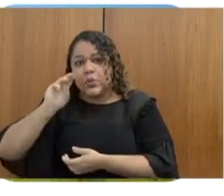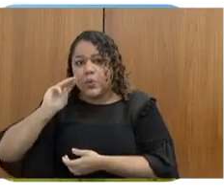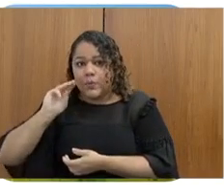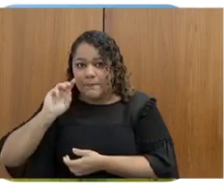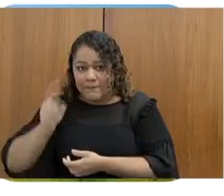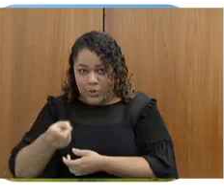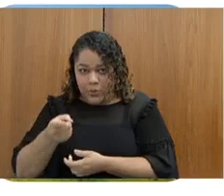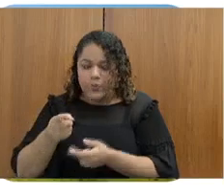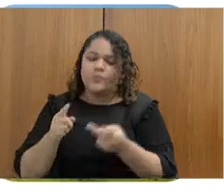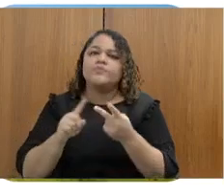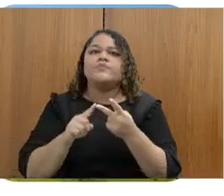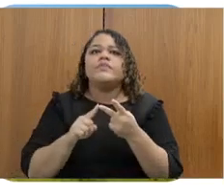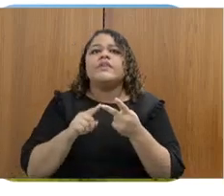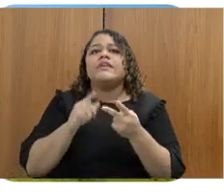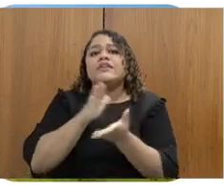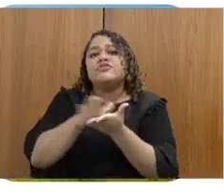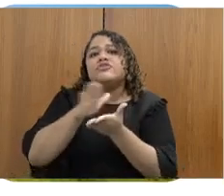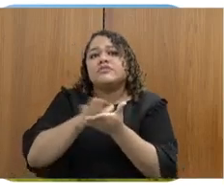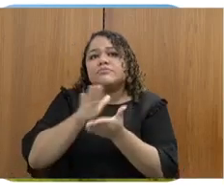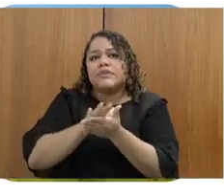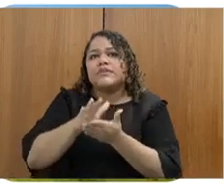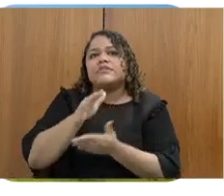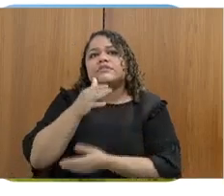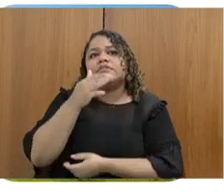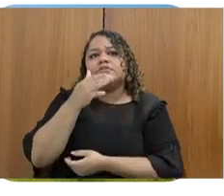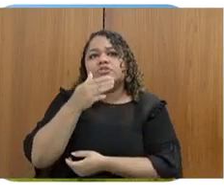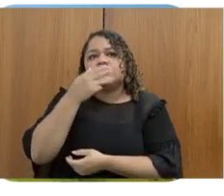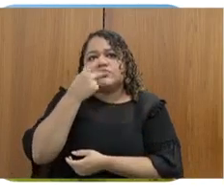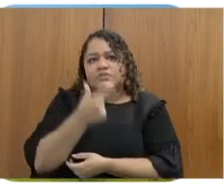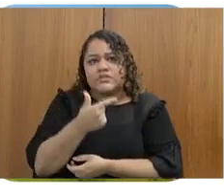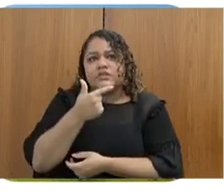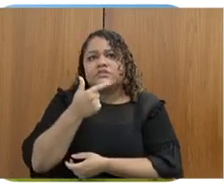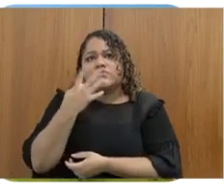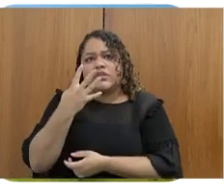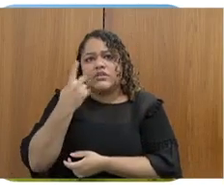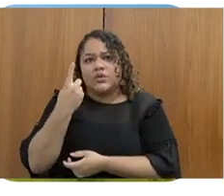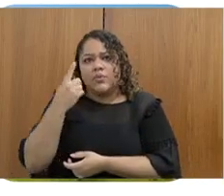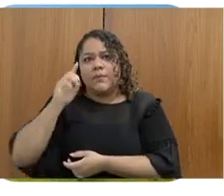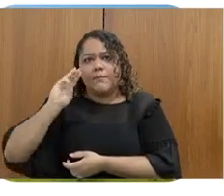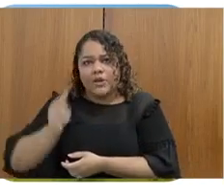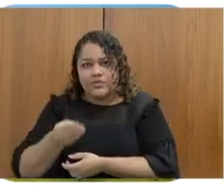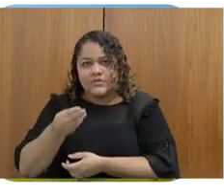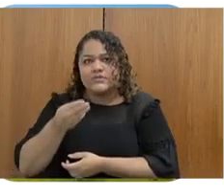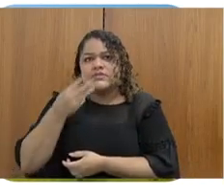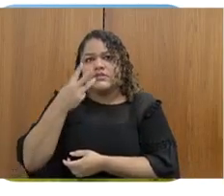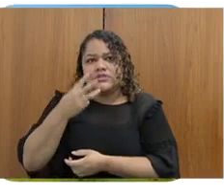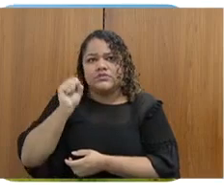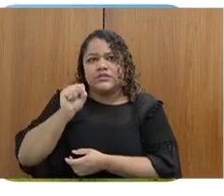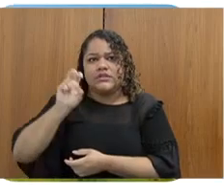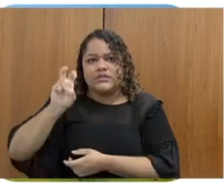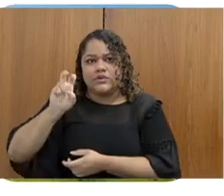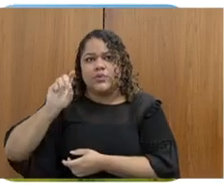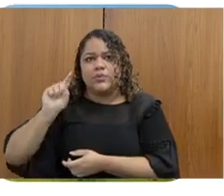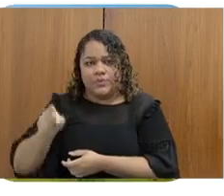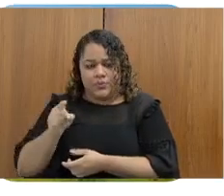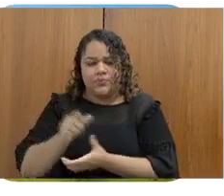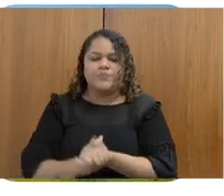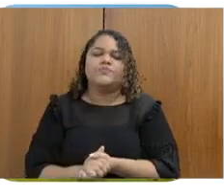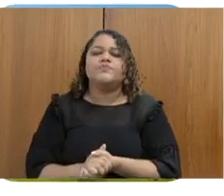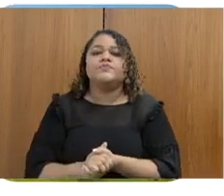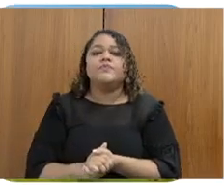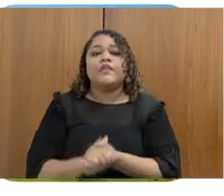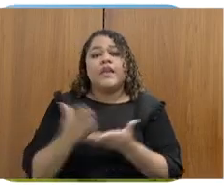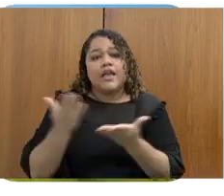despesas de custeio já em torno de 541,385,000. Nós temos a inauguração agora, nesse período do